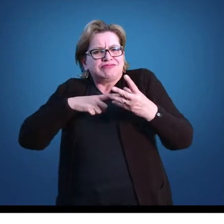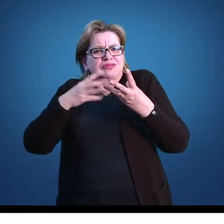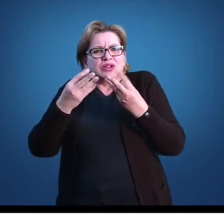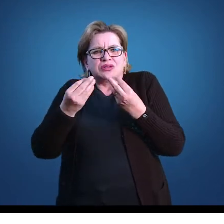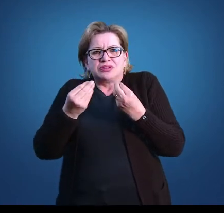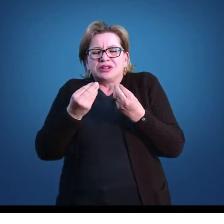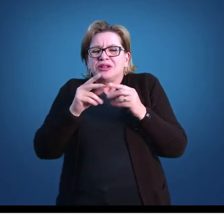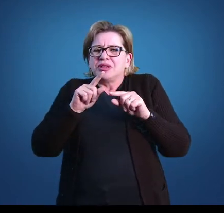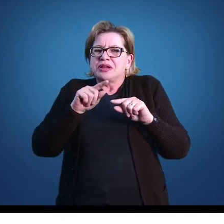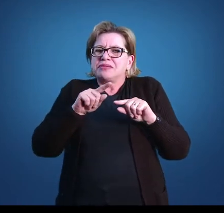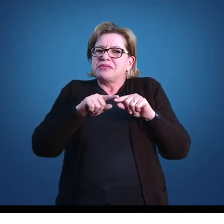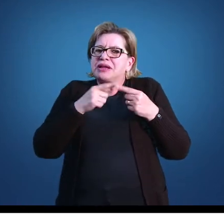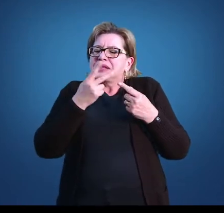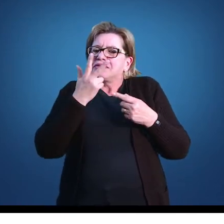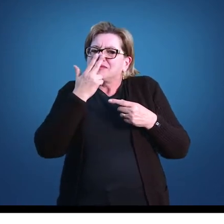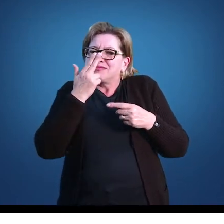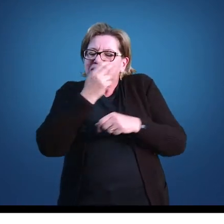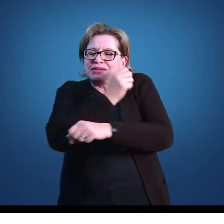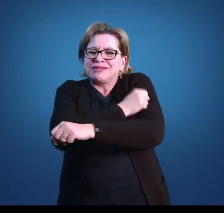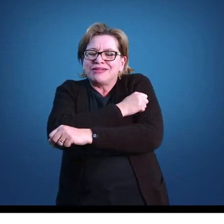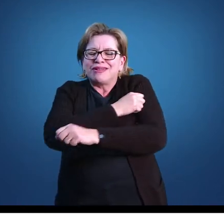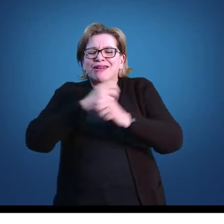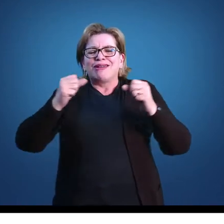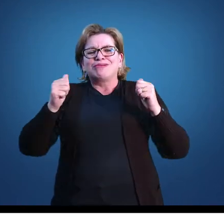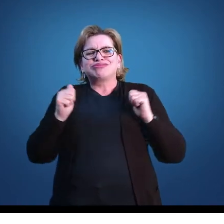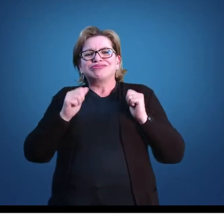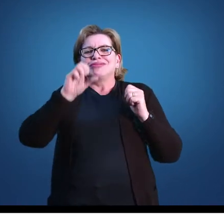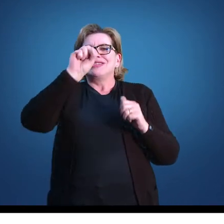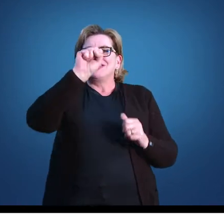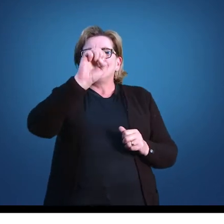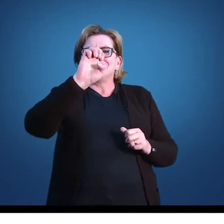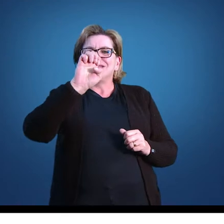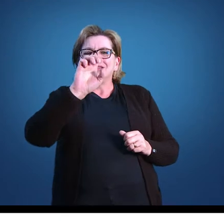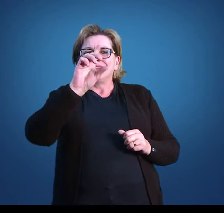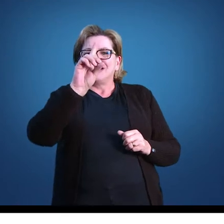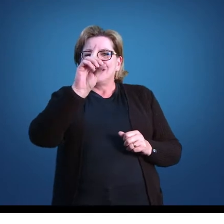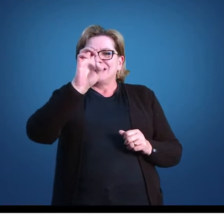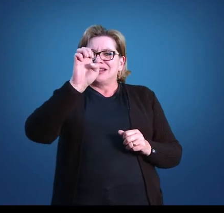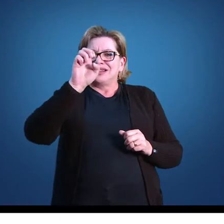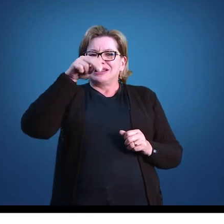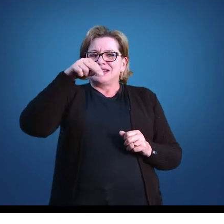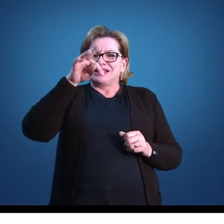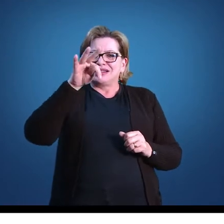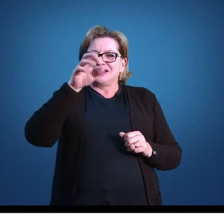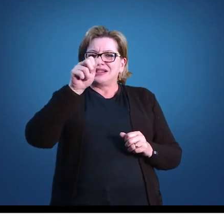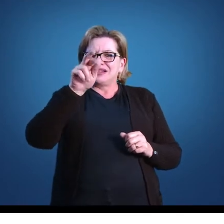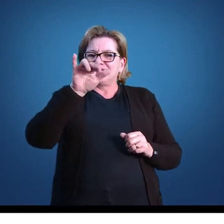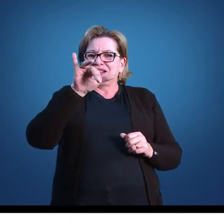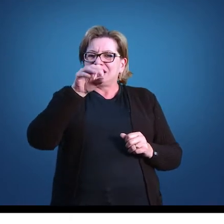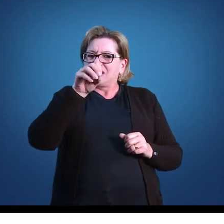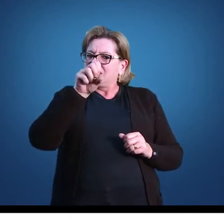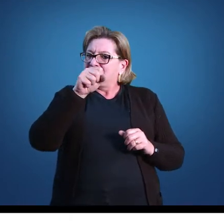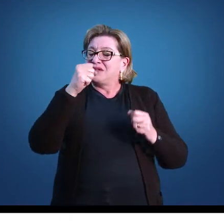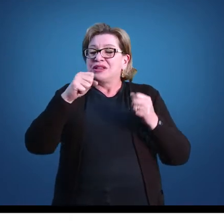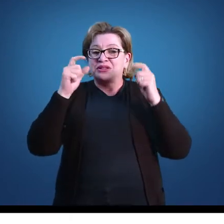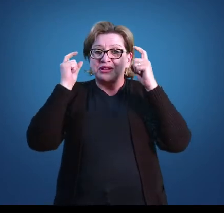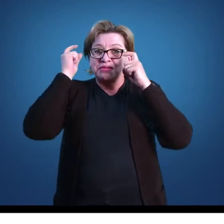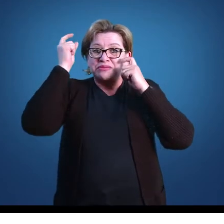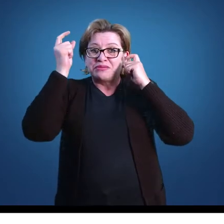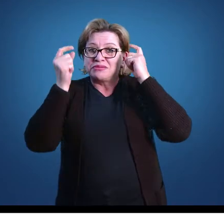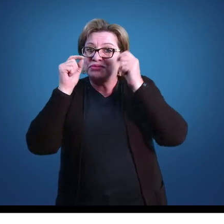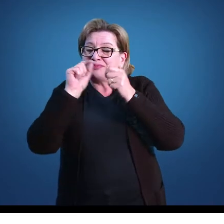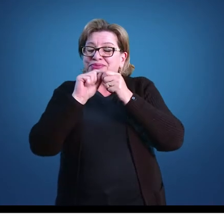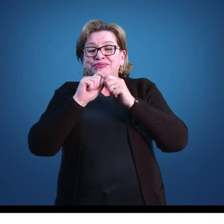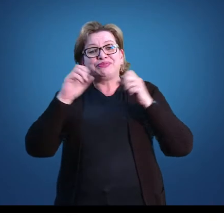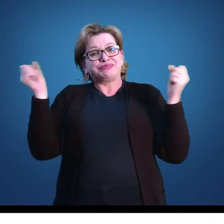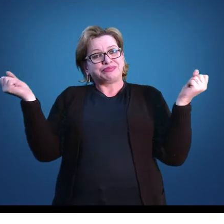mais sedentários, então nós temos que nos preocupar em como trazê-los e fazer com que a educação física seja sempre, não